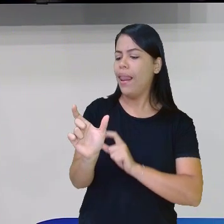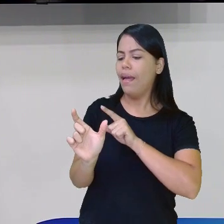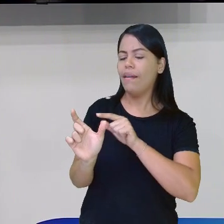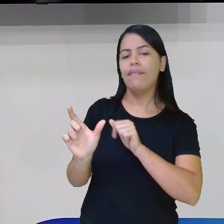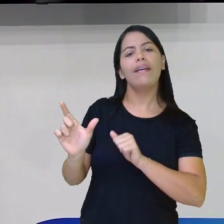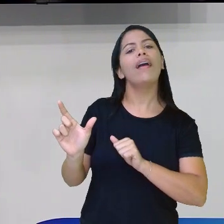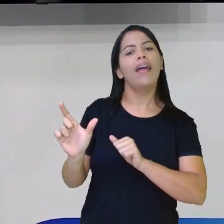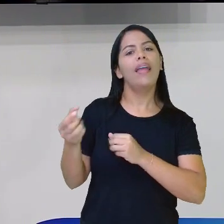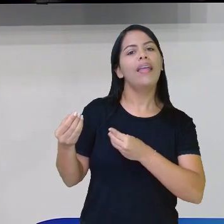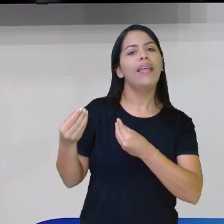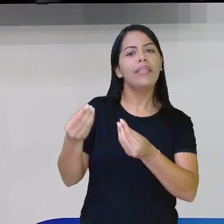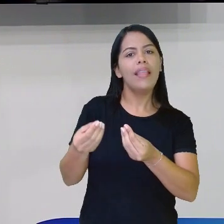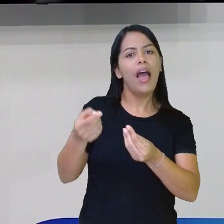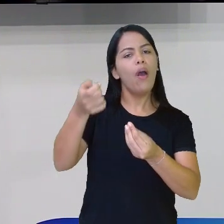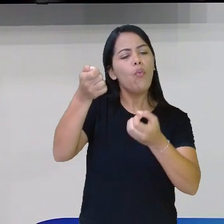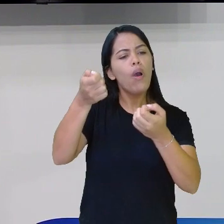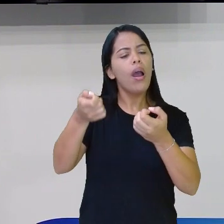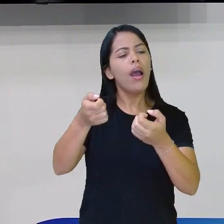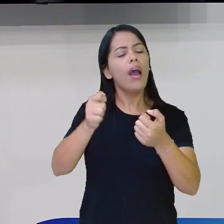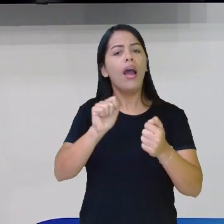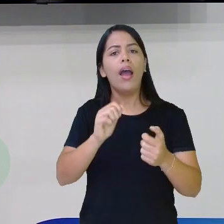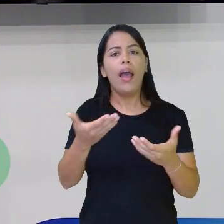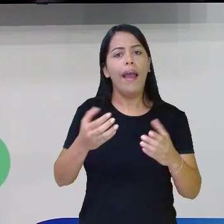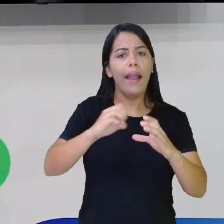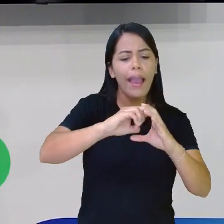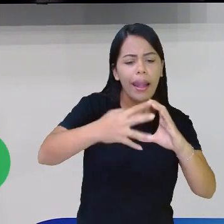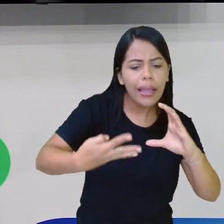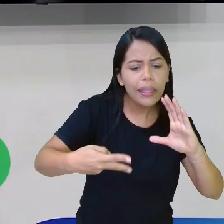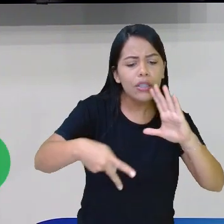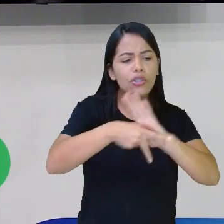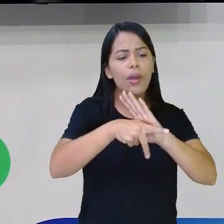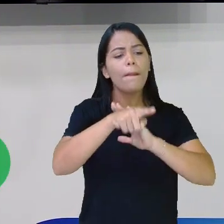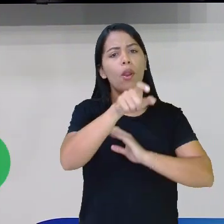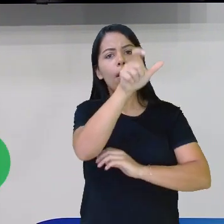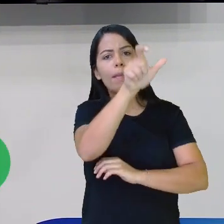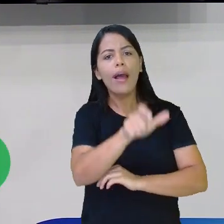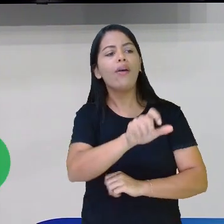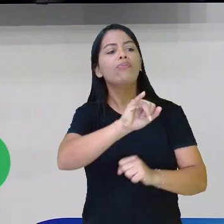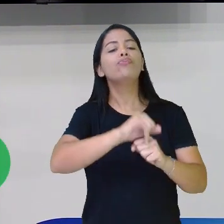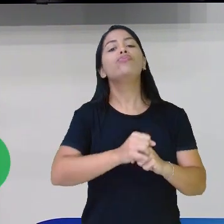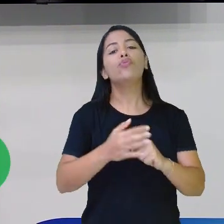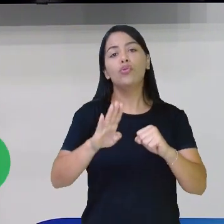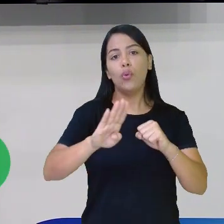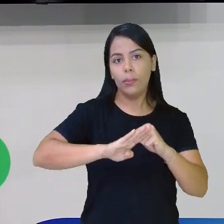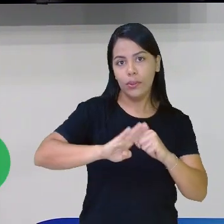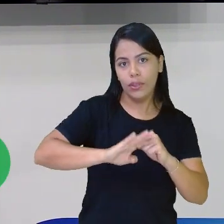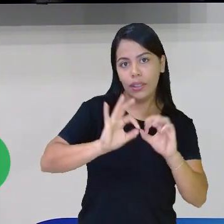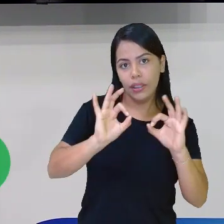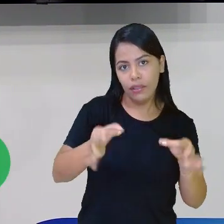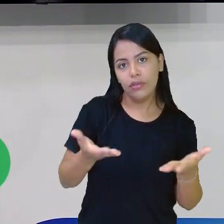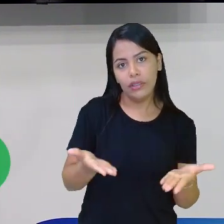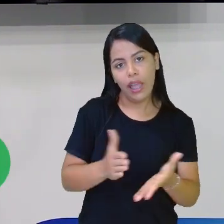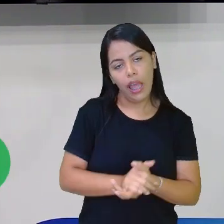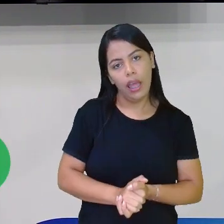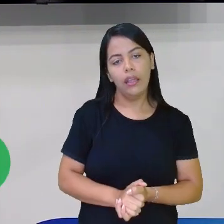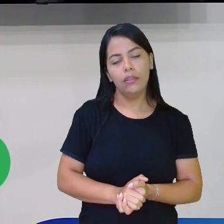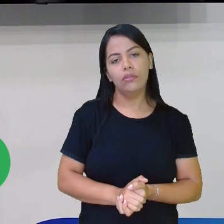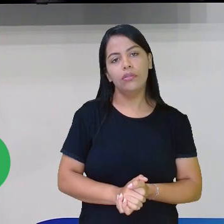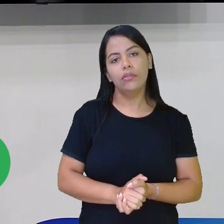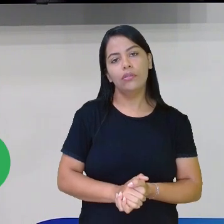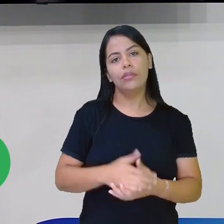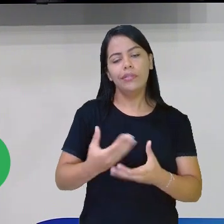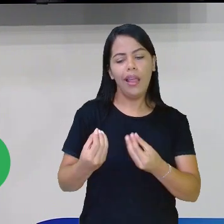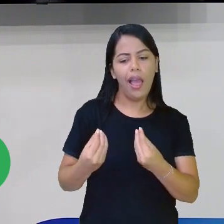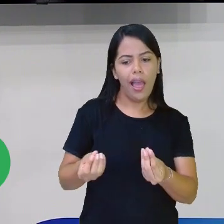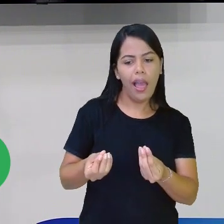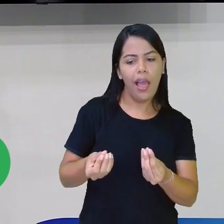um atributo ao substantivo, que dá uma qualidade para ele, que indica, não é?